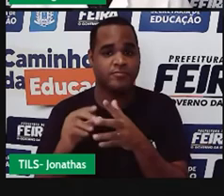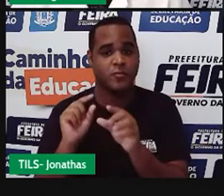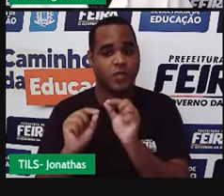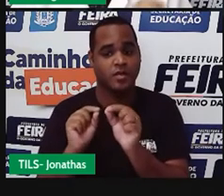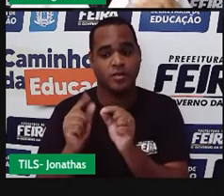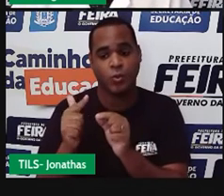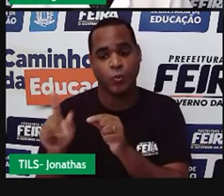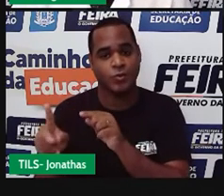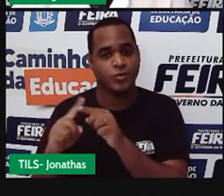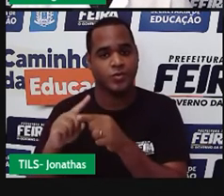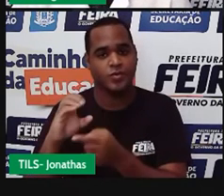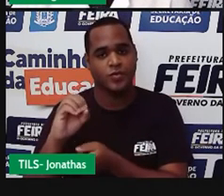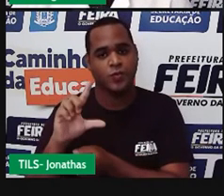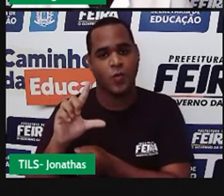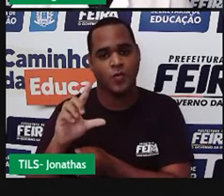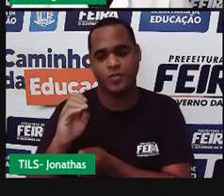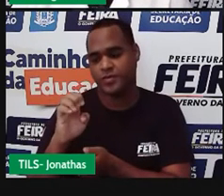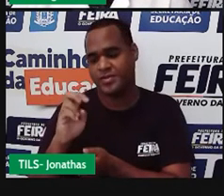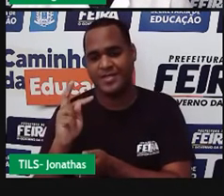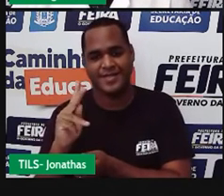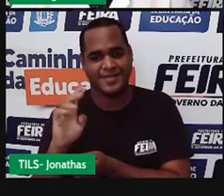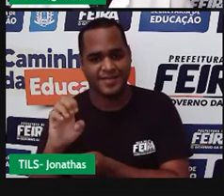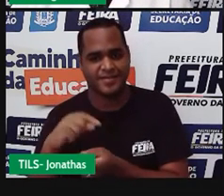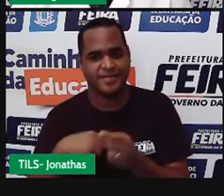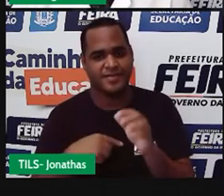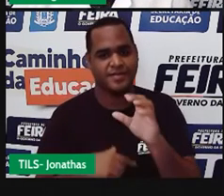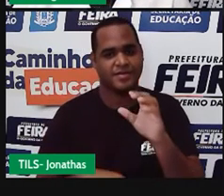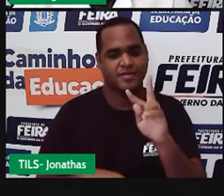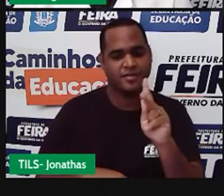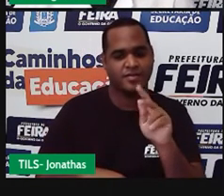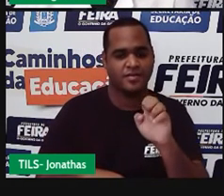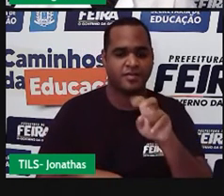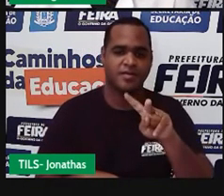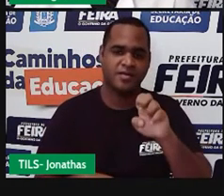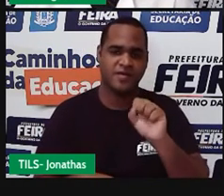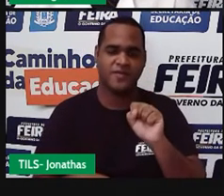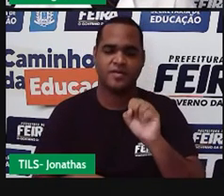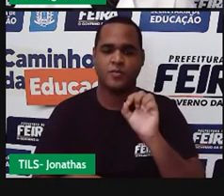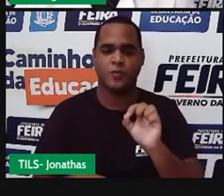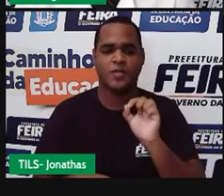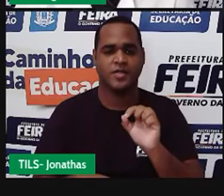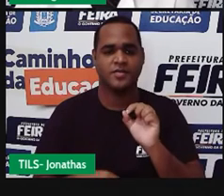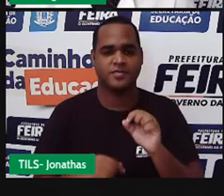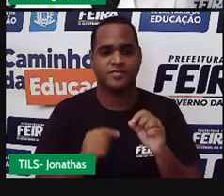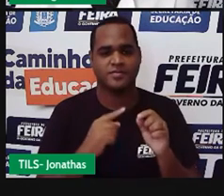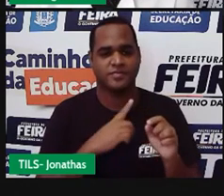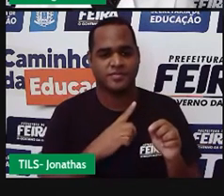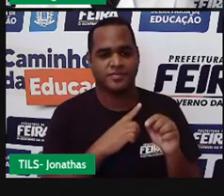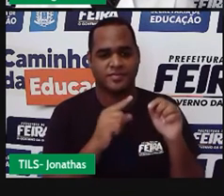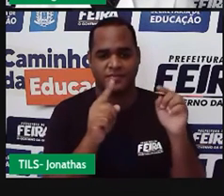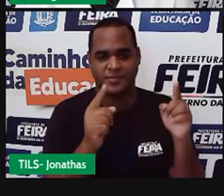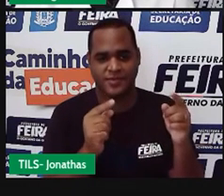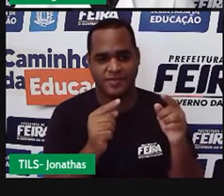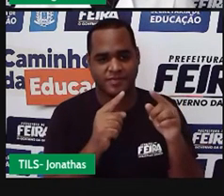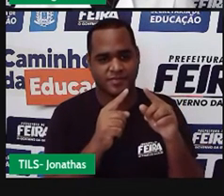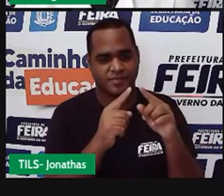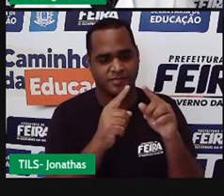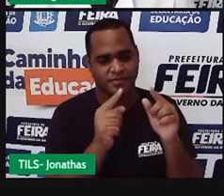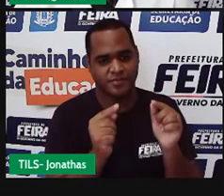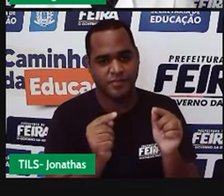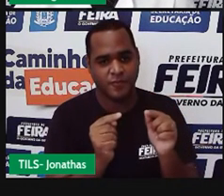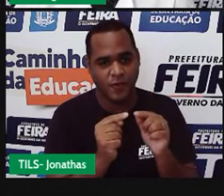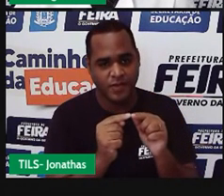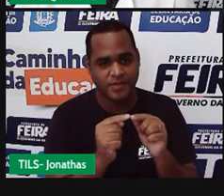colchete e quem é a chaves. Tá bom? Os colchetes são esses aqui, ó. Esse aqui é um colchete